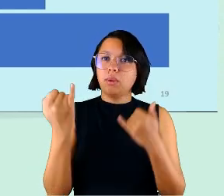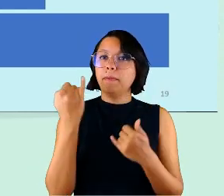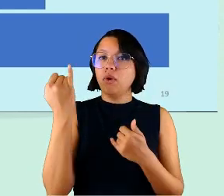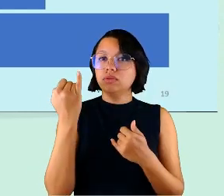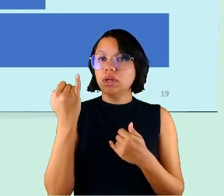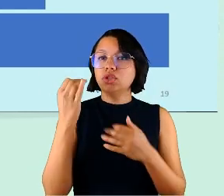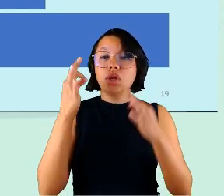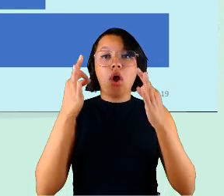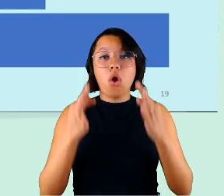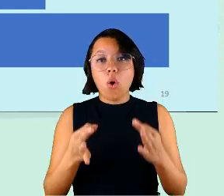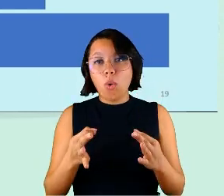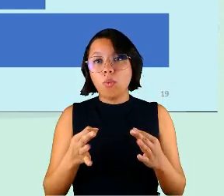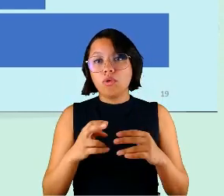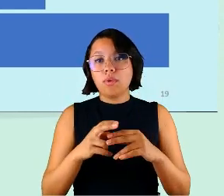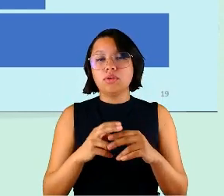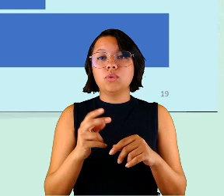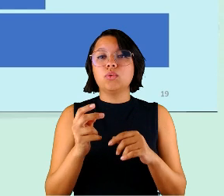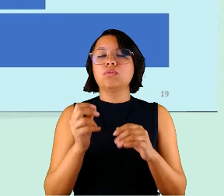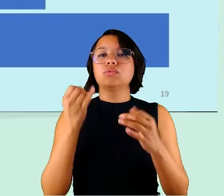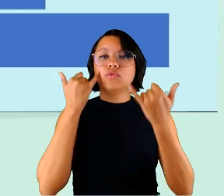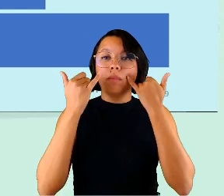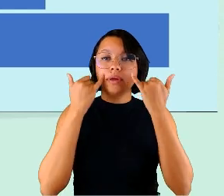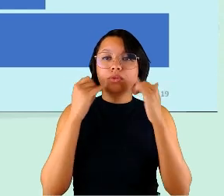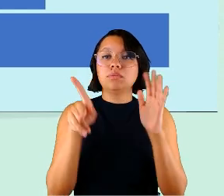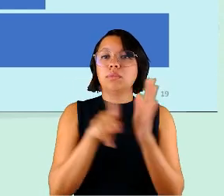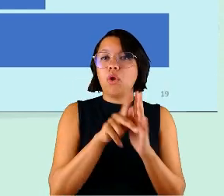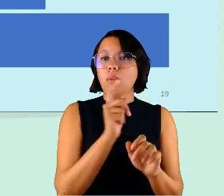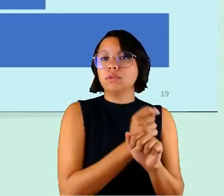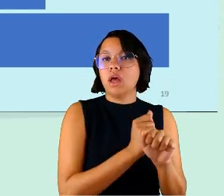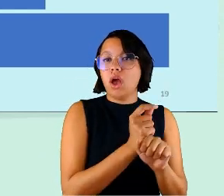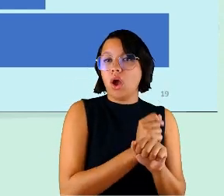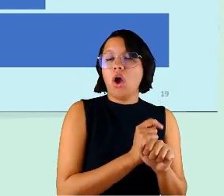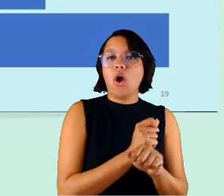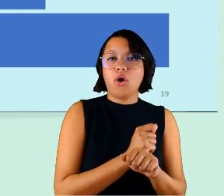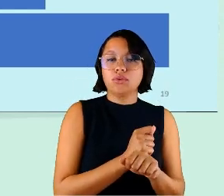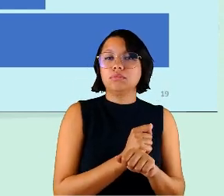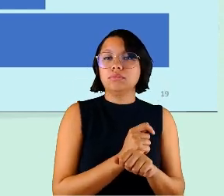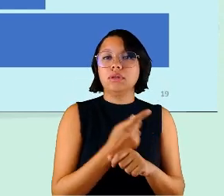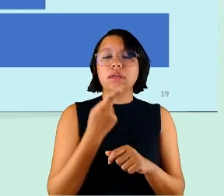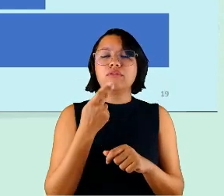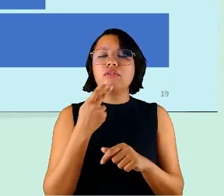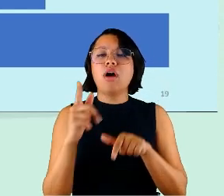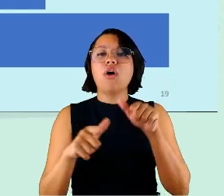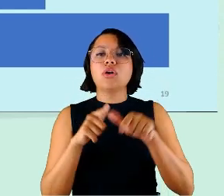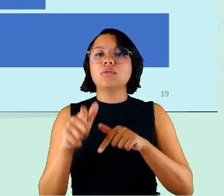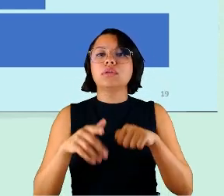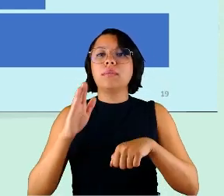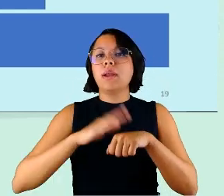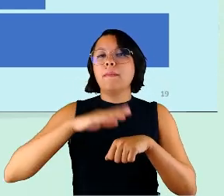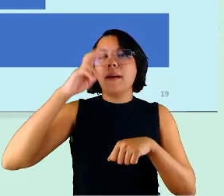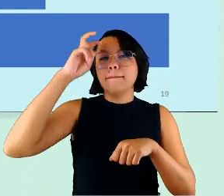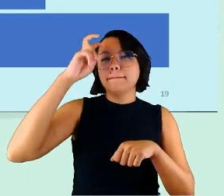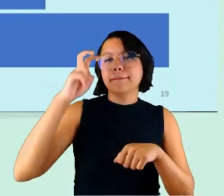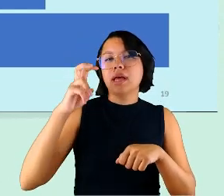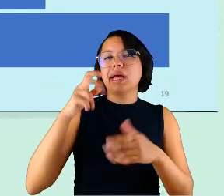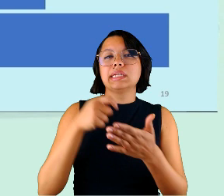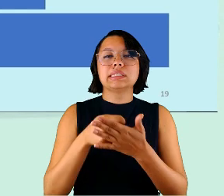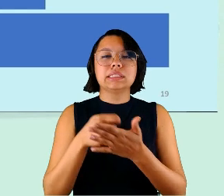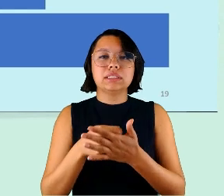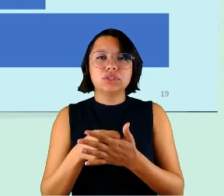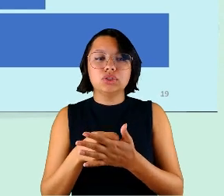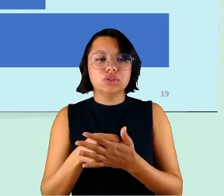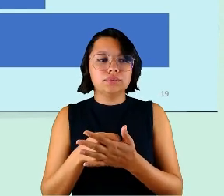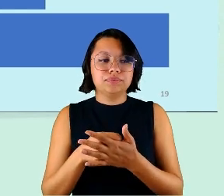que é confirmado por dados da economia que comenta o trabalho né mais intelectual o trabalho que exige